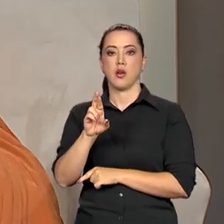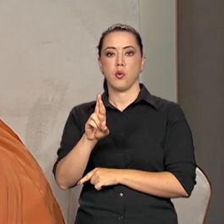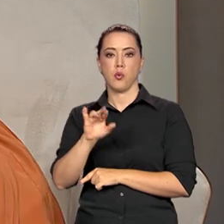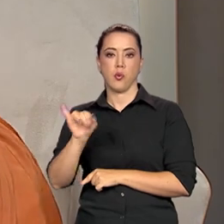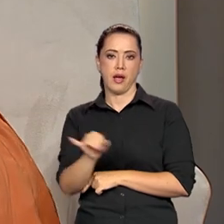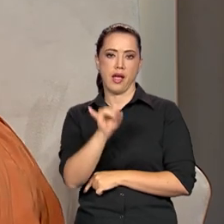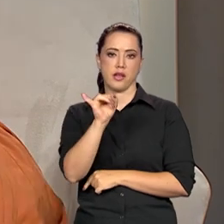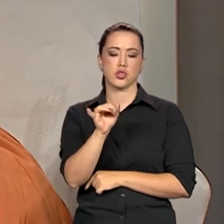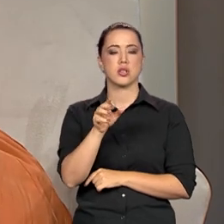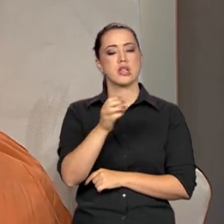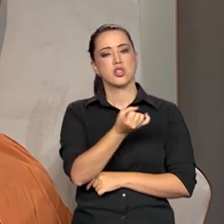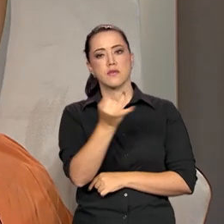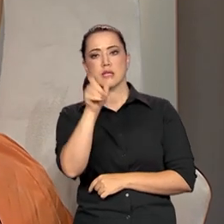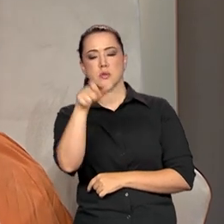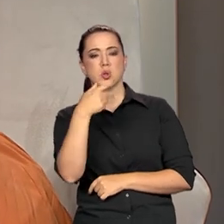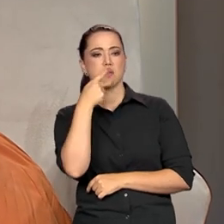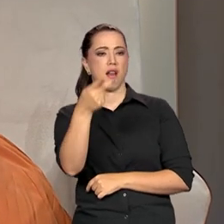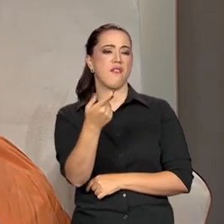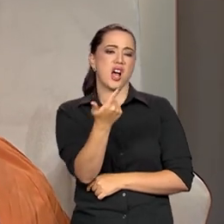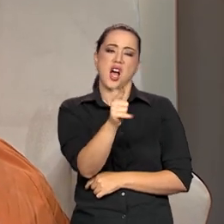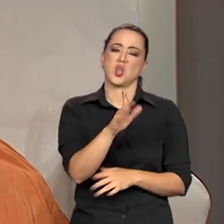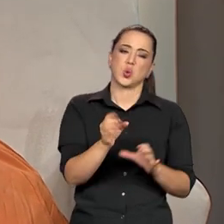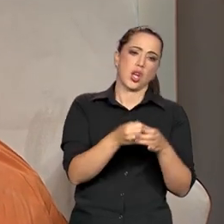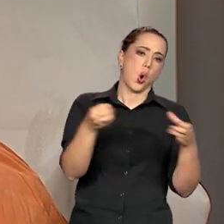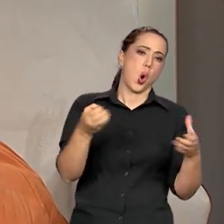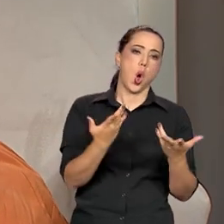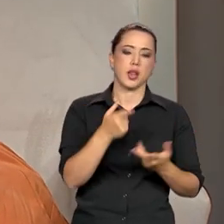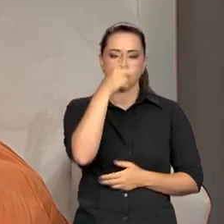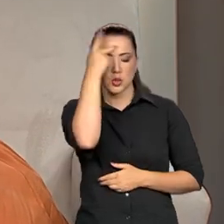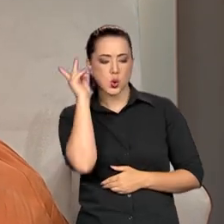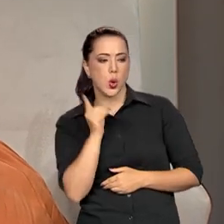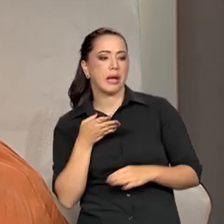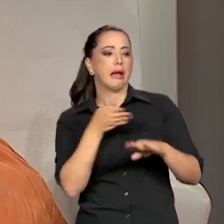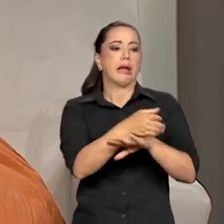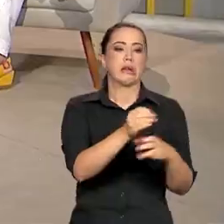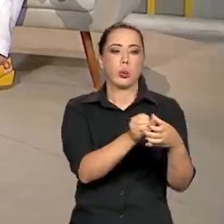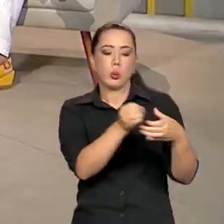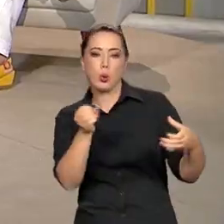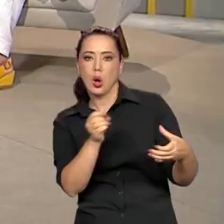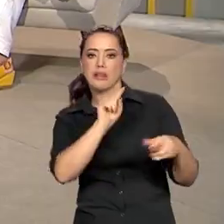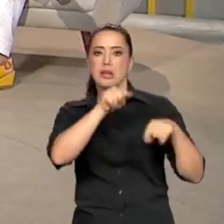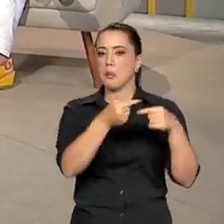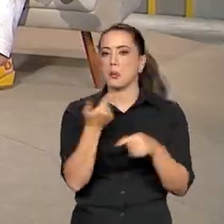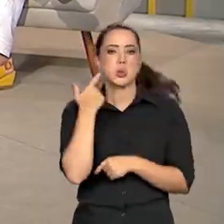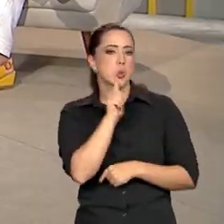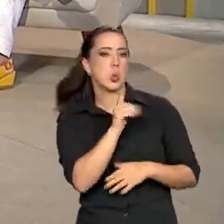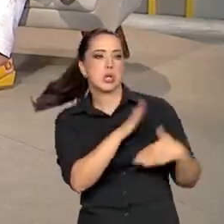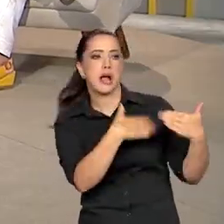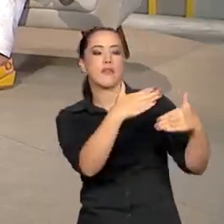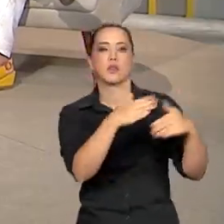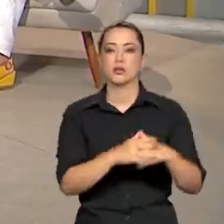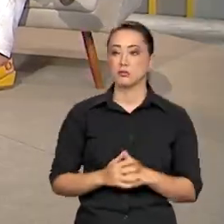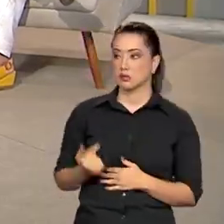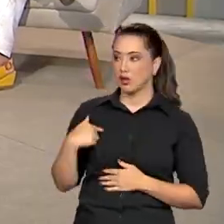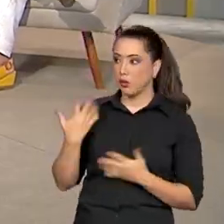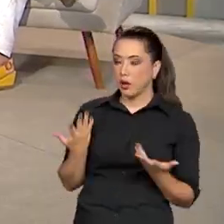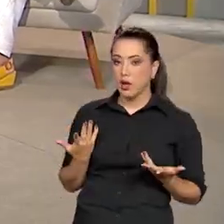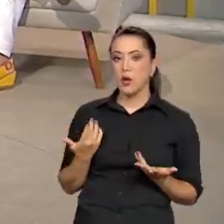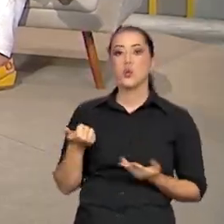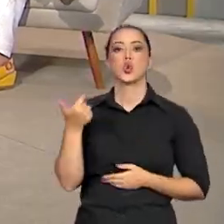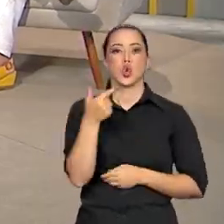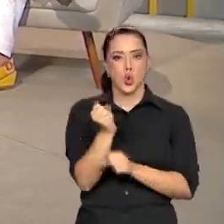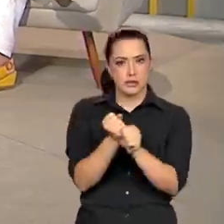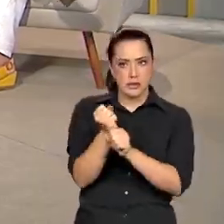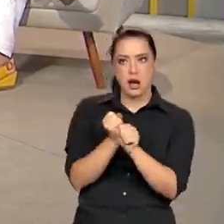cotas, ela não funciona. Ou até mesmo que falava, os cotistas, quando entram, eles não conseguem acompanhar. Então, eu vim de uma trajetória de